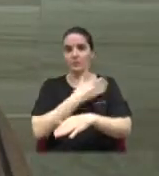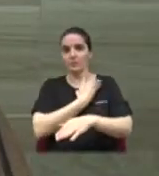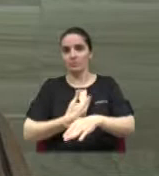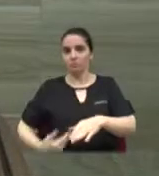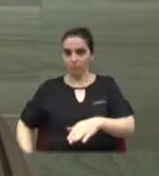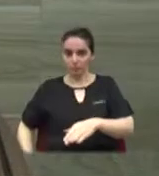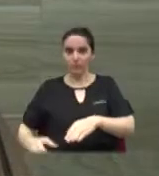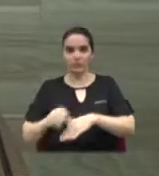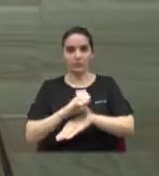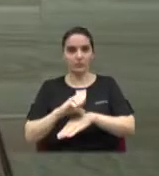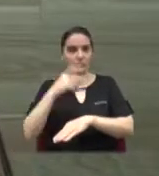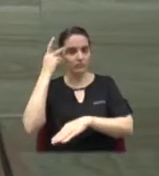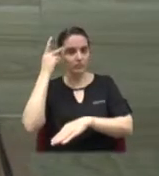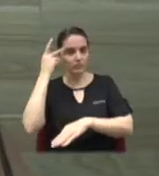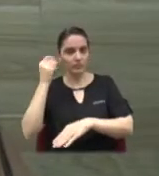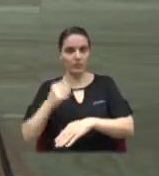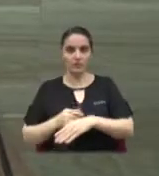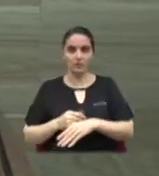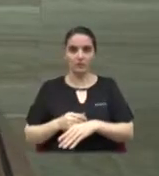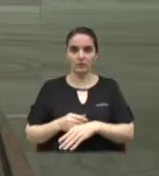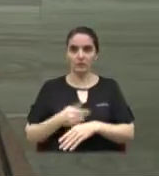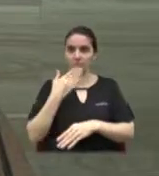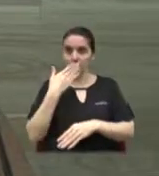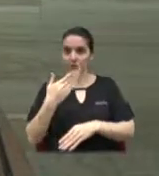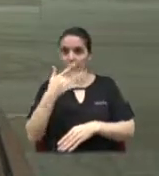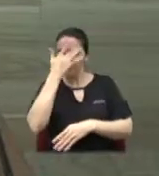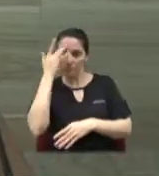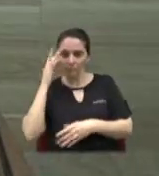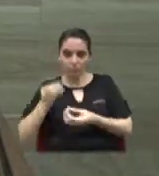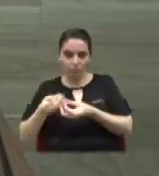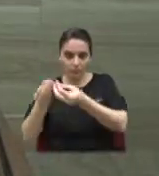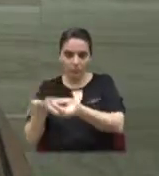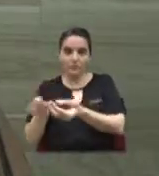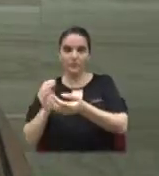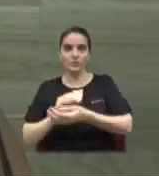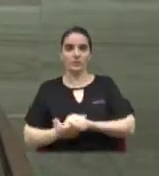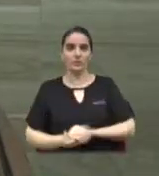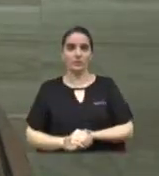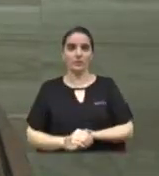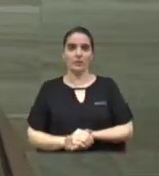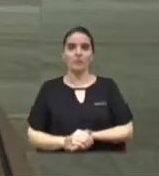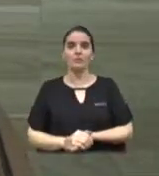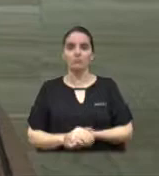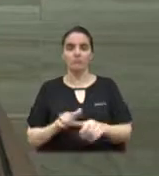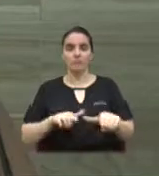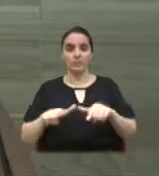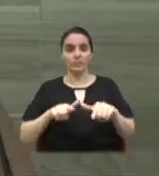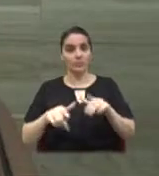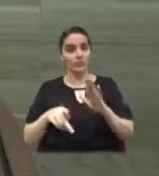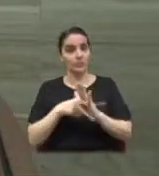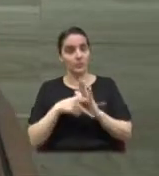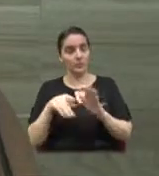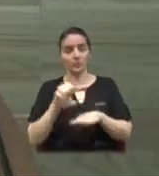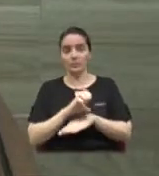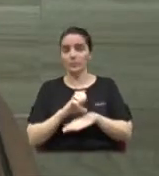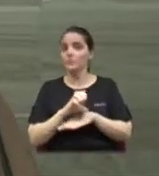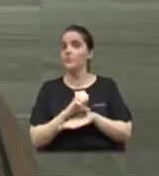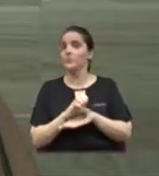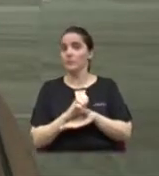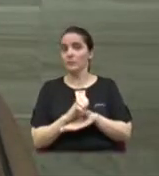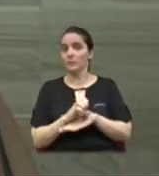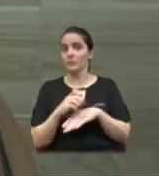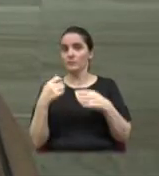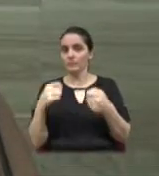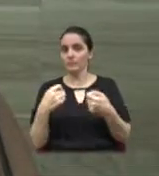alguns pedidos pertinentes aos serviços estaduais em nosso município, passar pelo menos